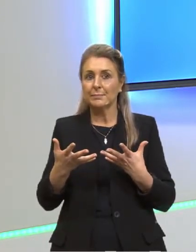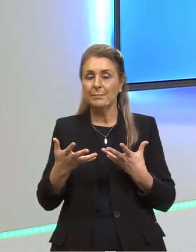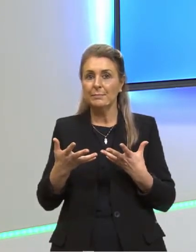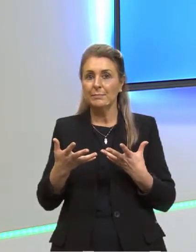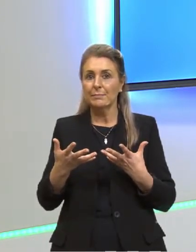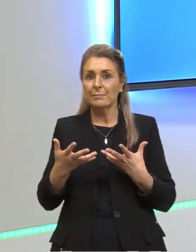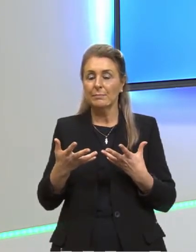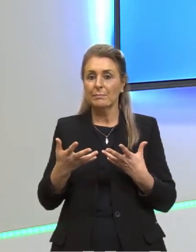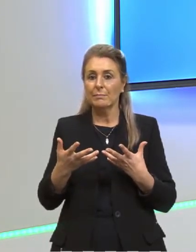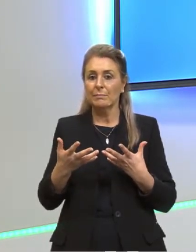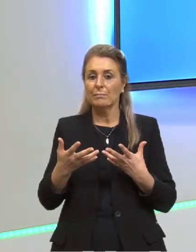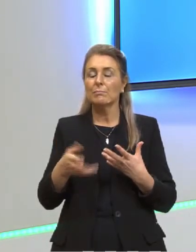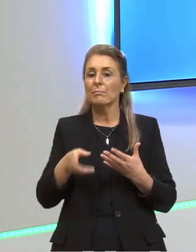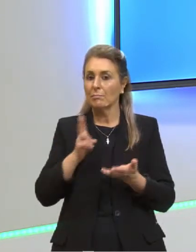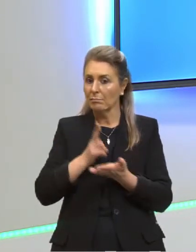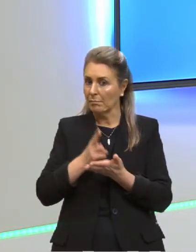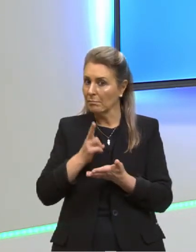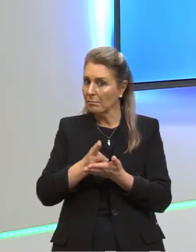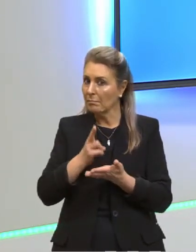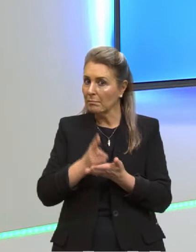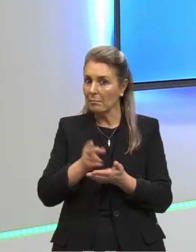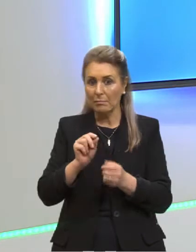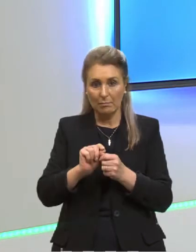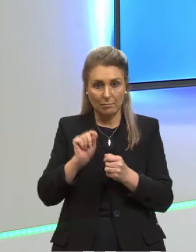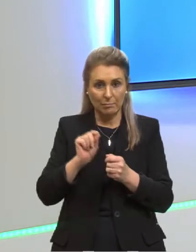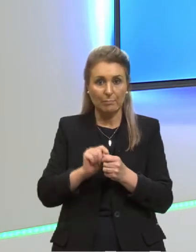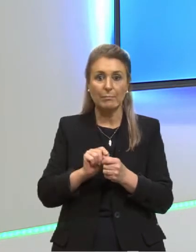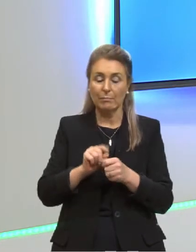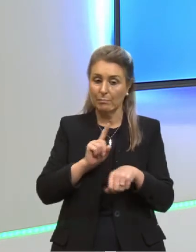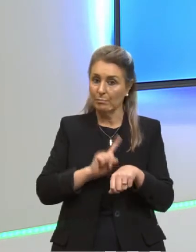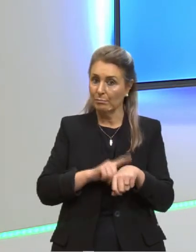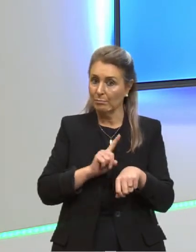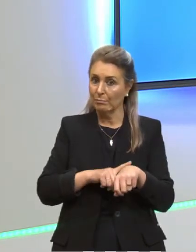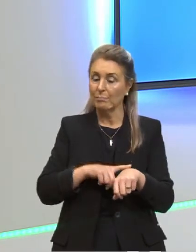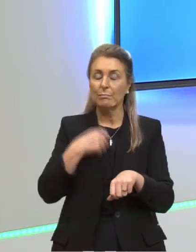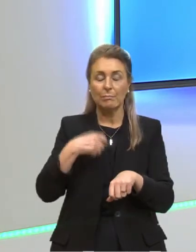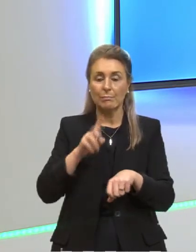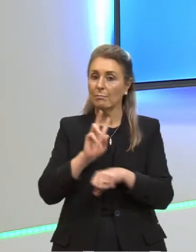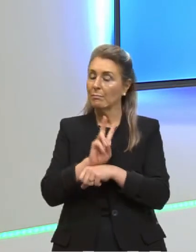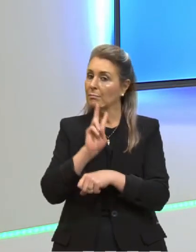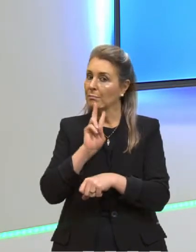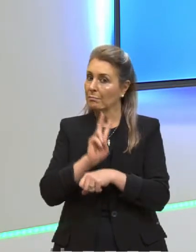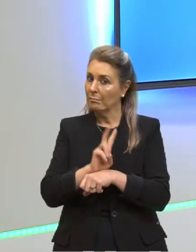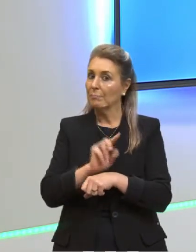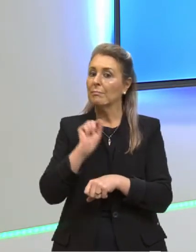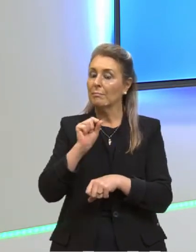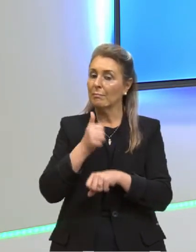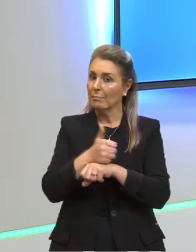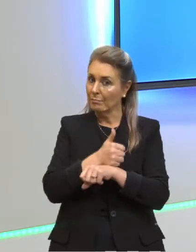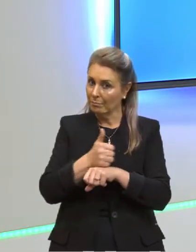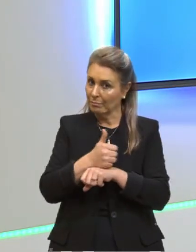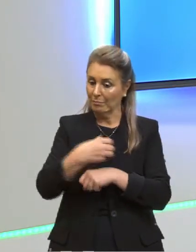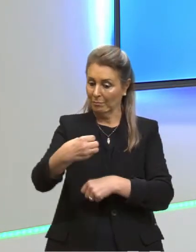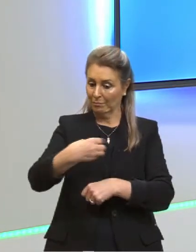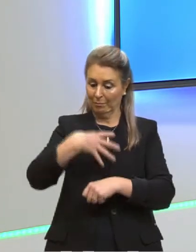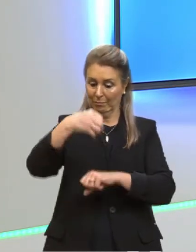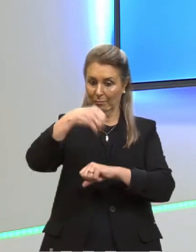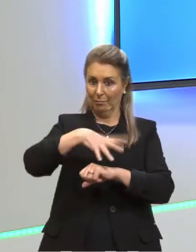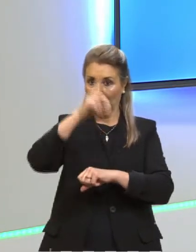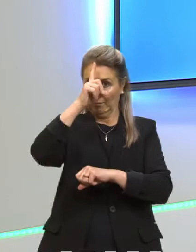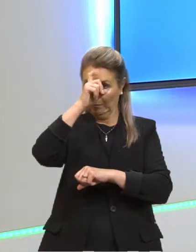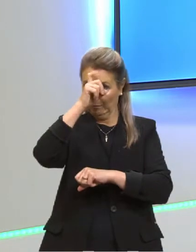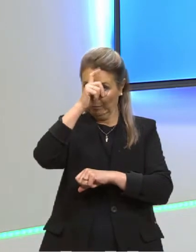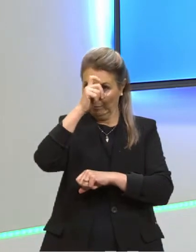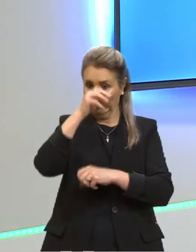quando a exposição é muito longa, certo? tem todos os cuidados, quem trabalha nessa profissão já sabe que tem que ter esses